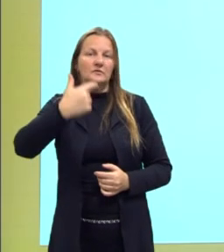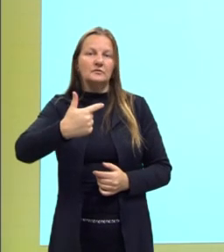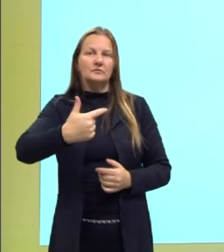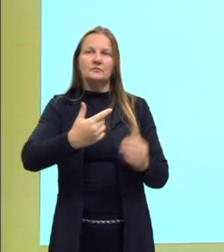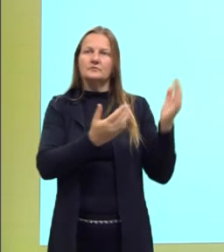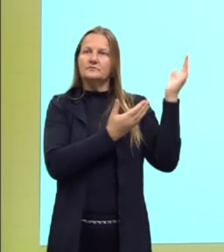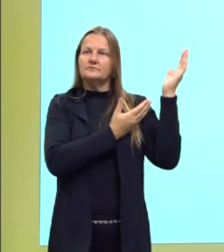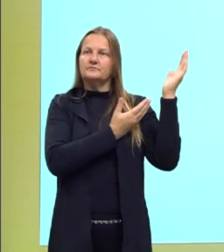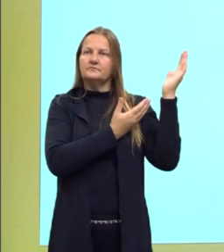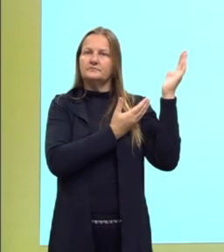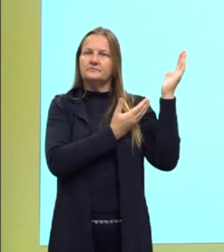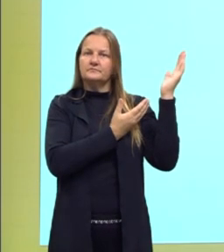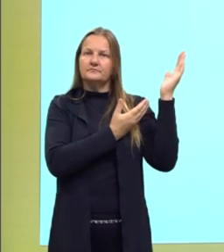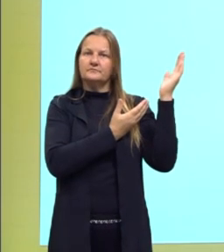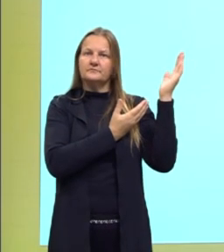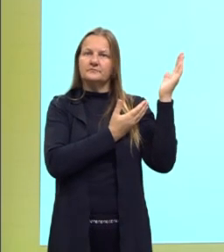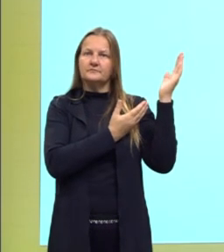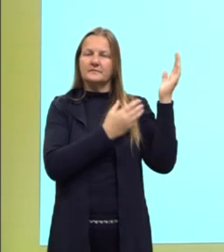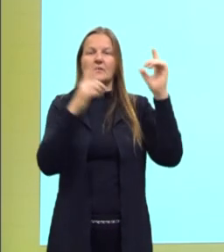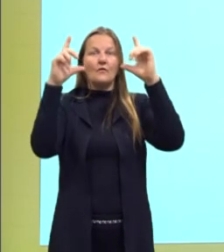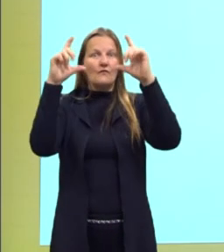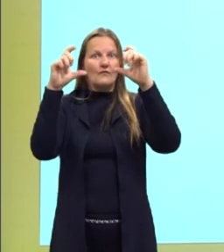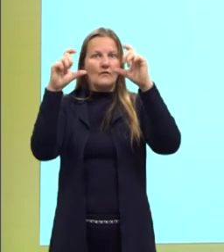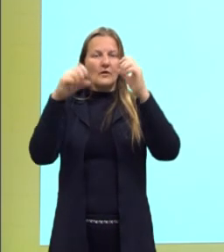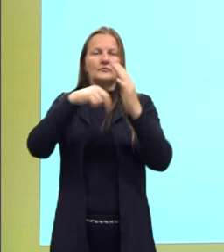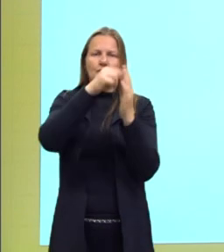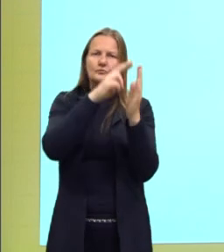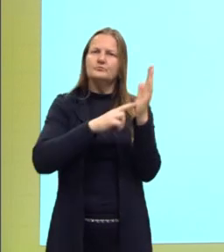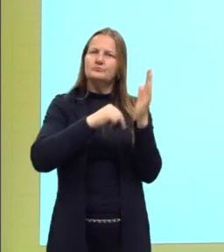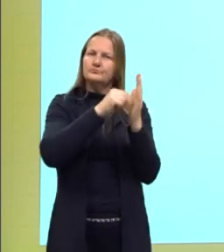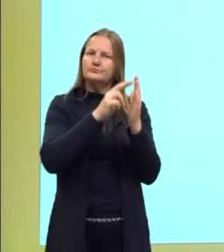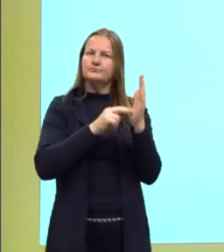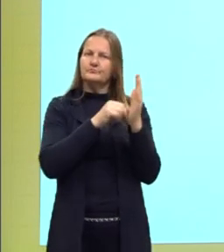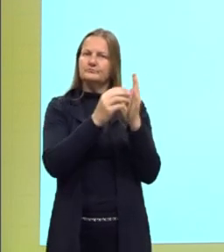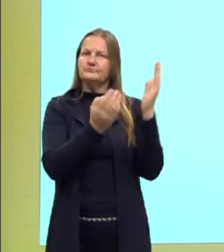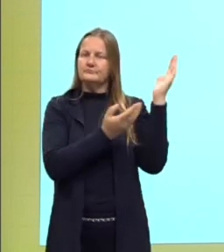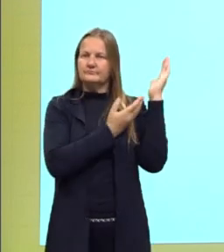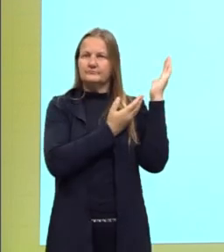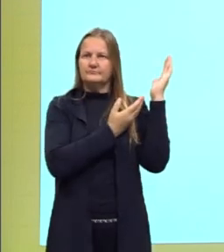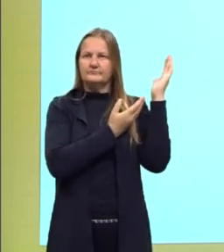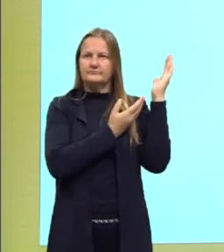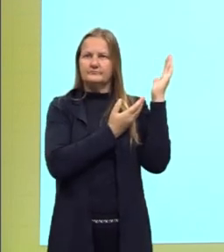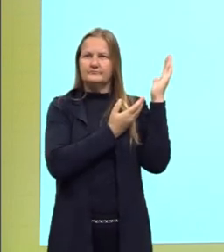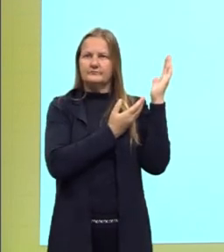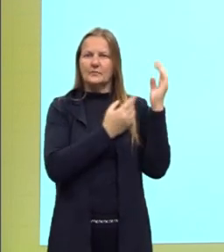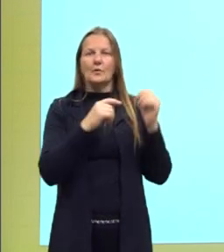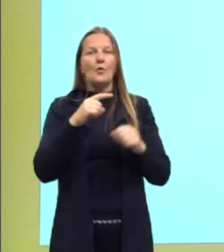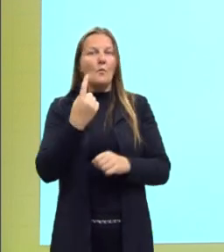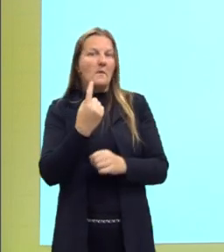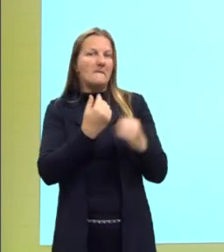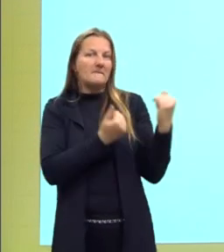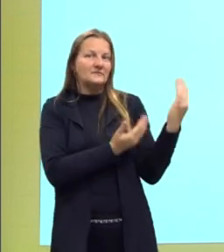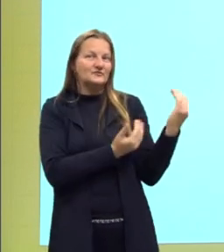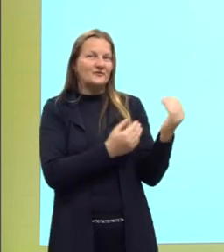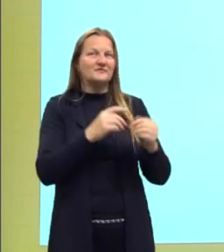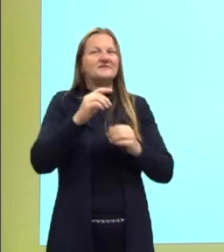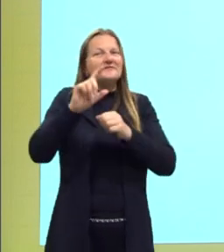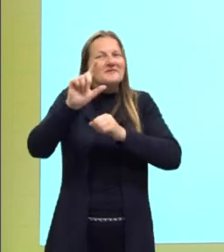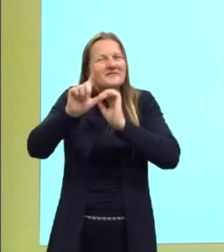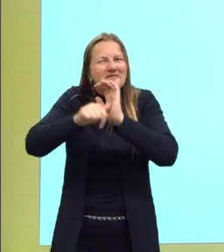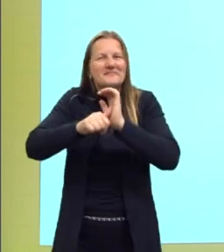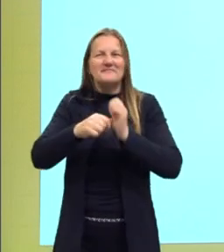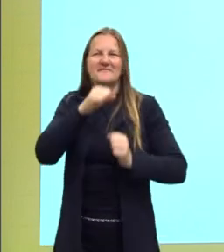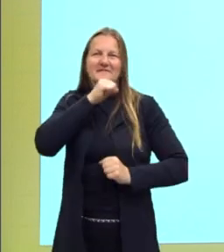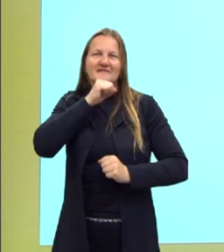fotografias que foram pintadas dele. Uma dele um pouquinho mais jovem, a outra depois ele já